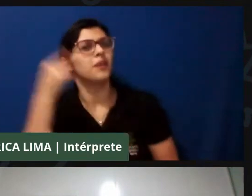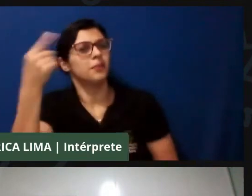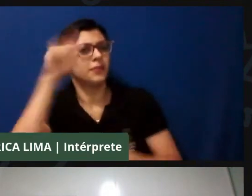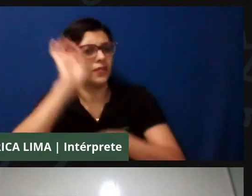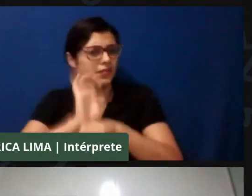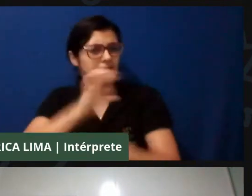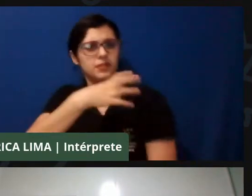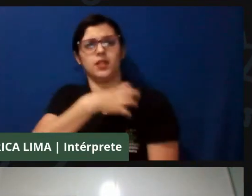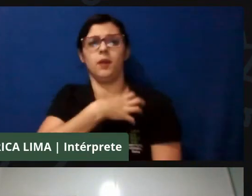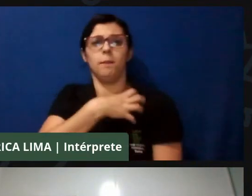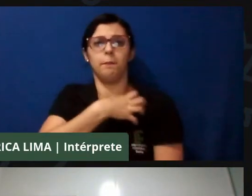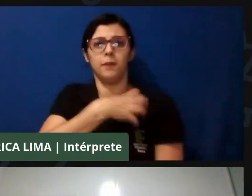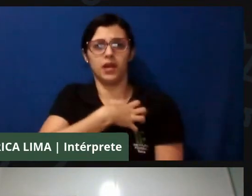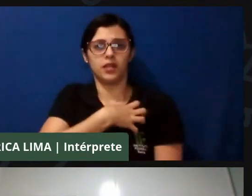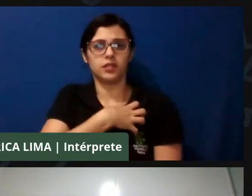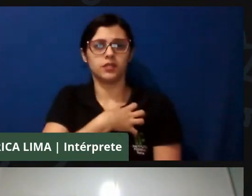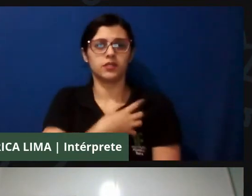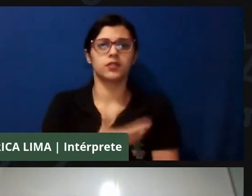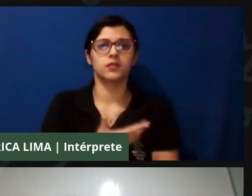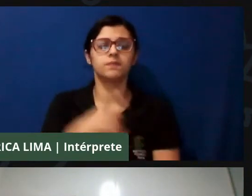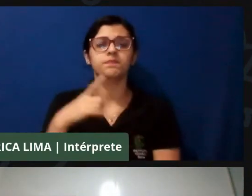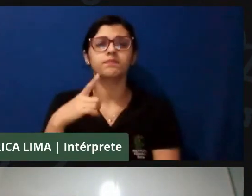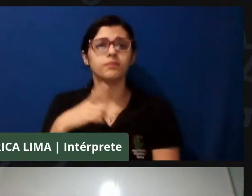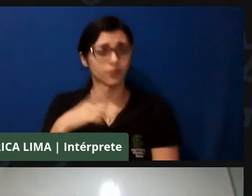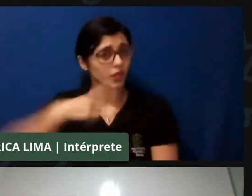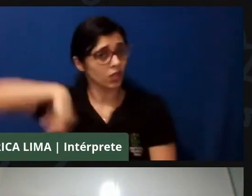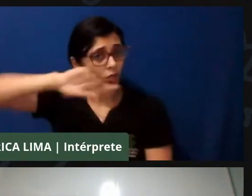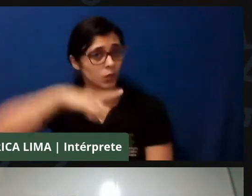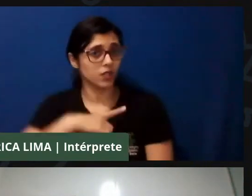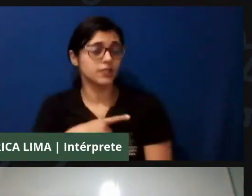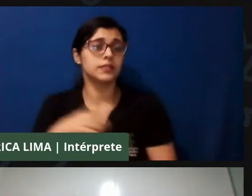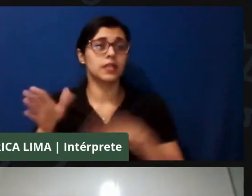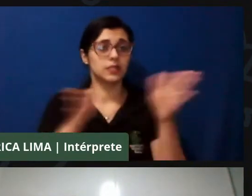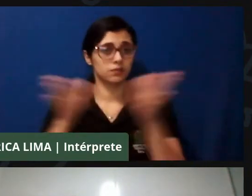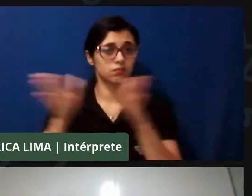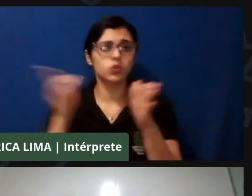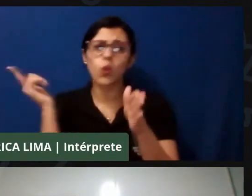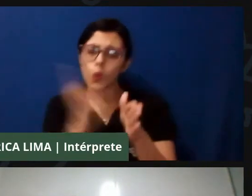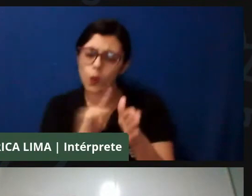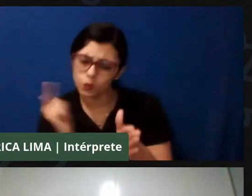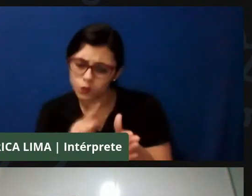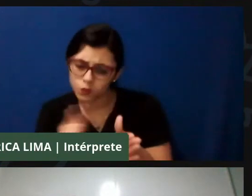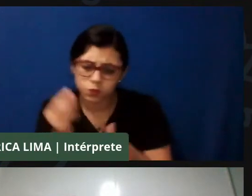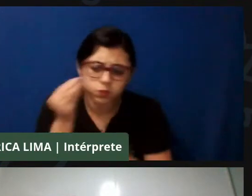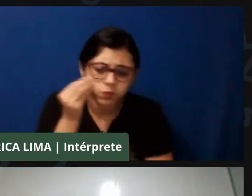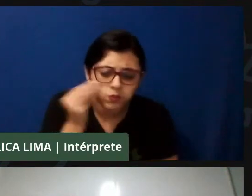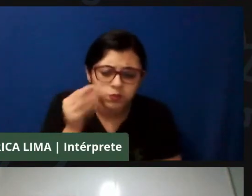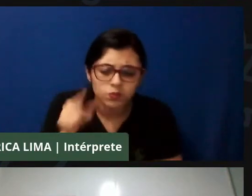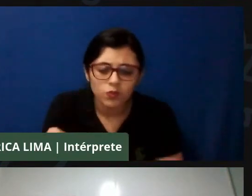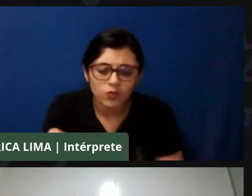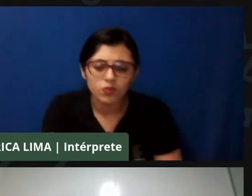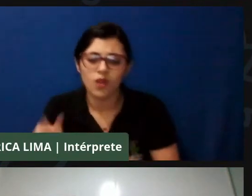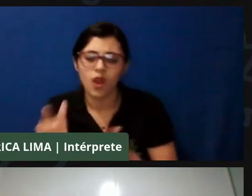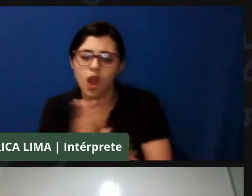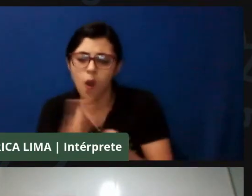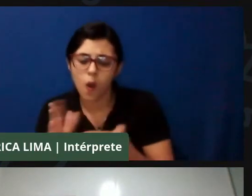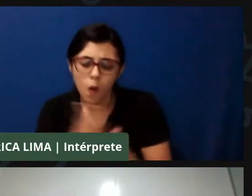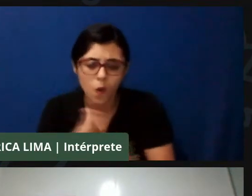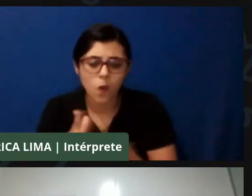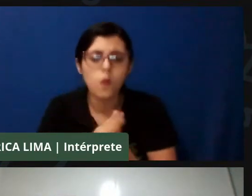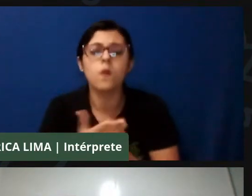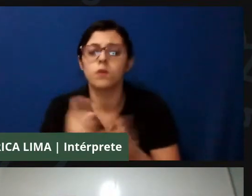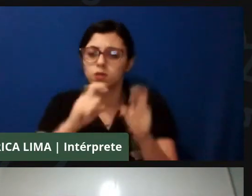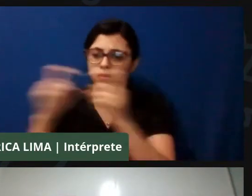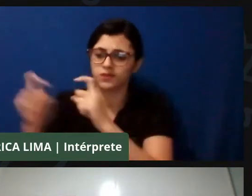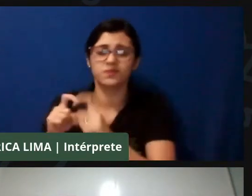tem tido acesso, né, a algumas questões que são poucas demais, né, e aí, quando eu falava aqui